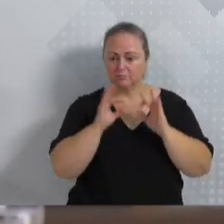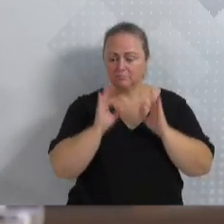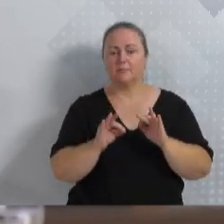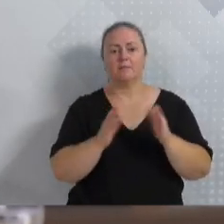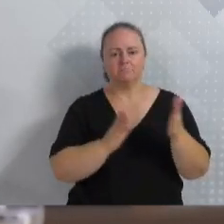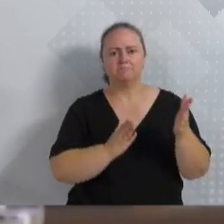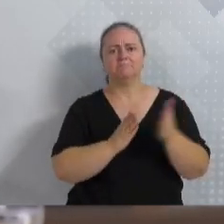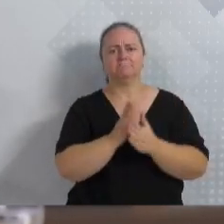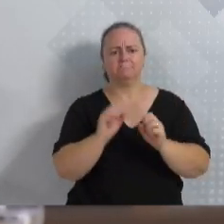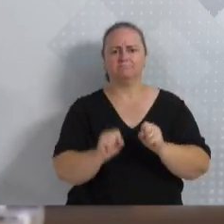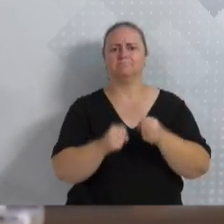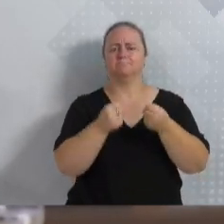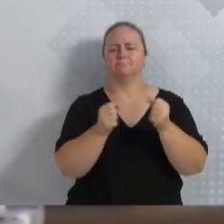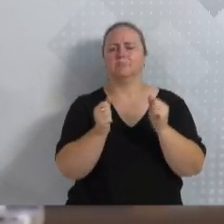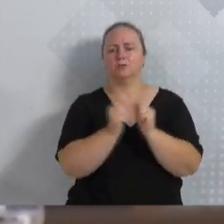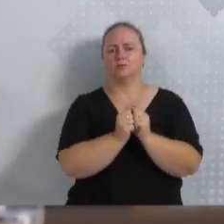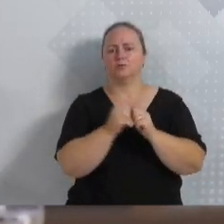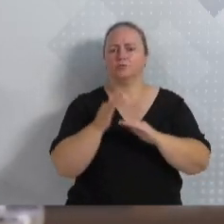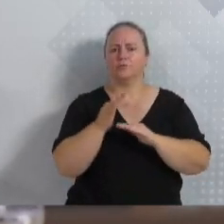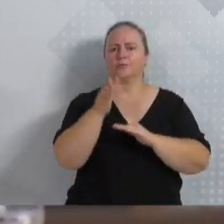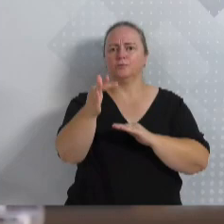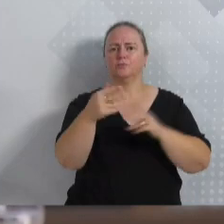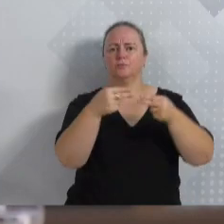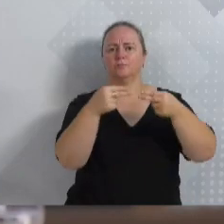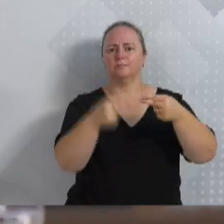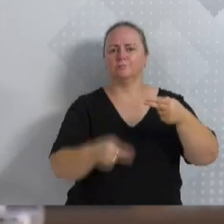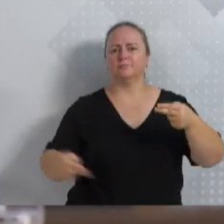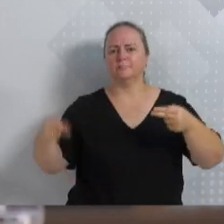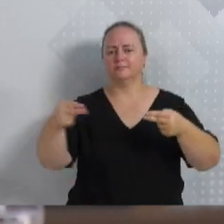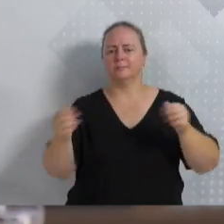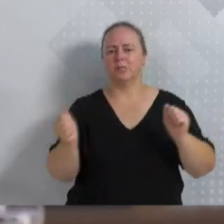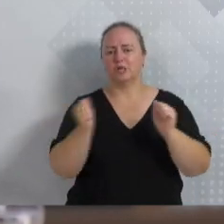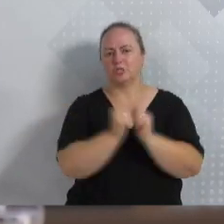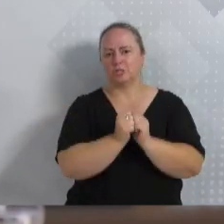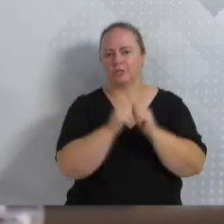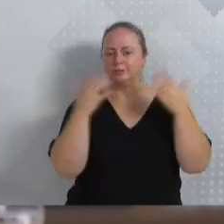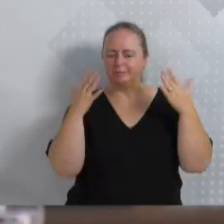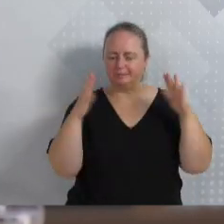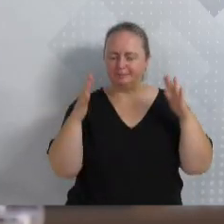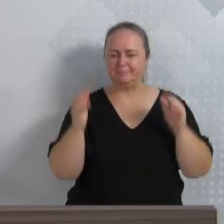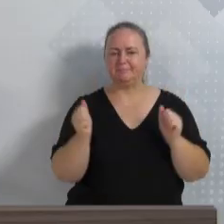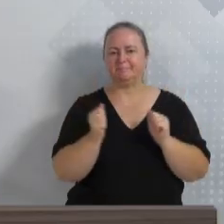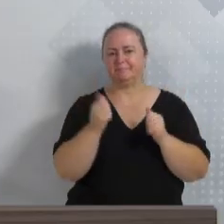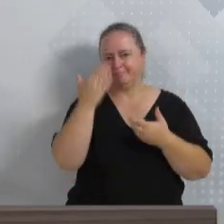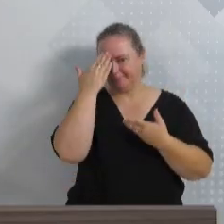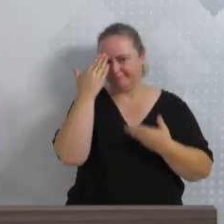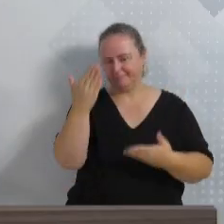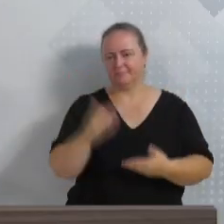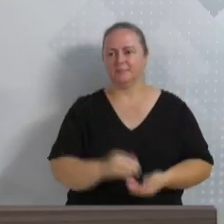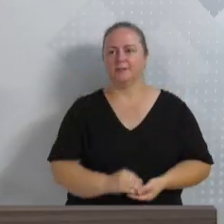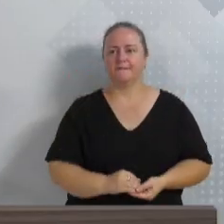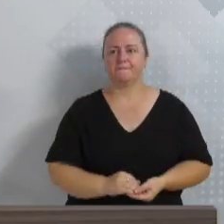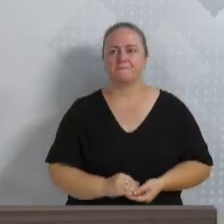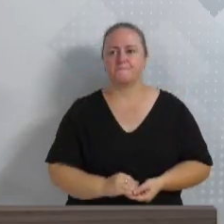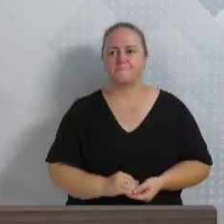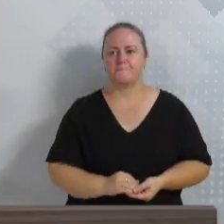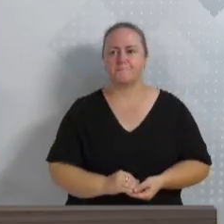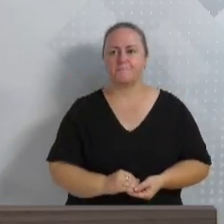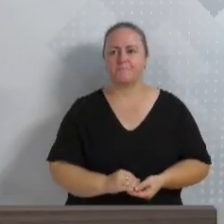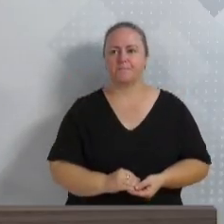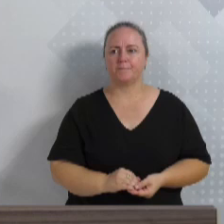esperamos poder estar lá junto, novamente, comemorando a entrega desta obra da Escola Número e Testo. Obrigado, vereador. Obrigado, Adriano.